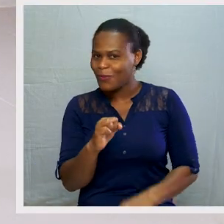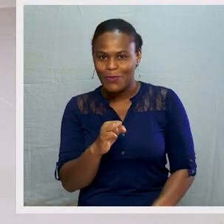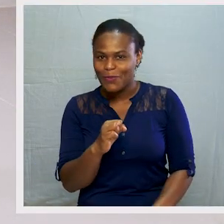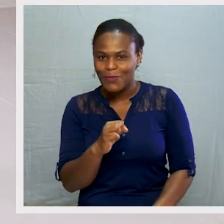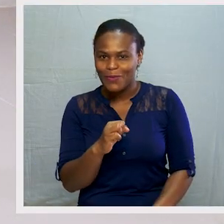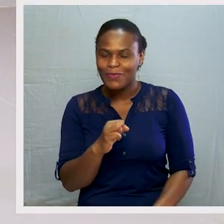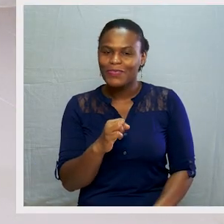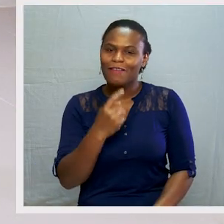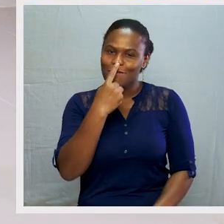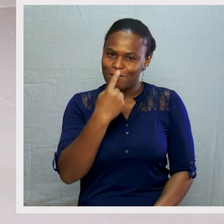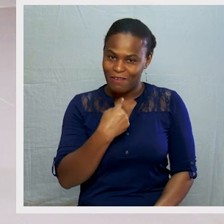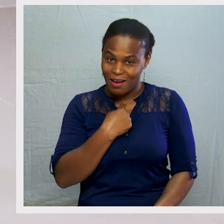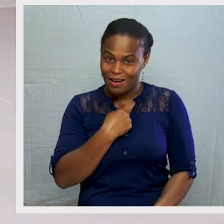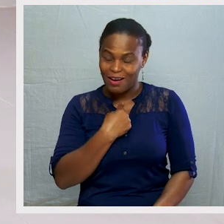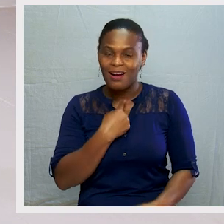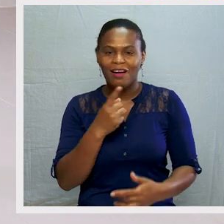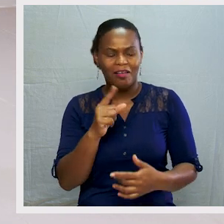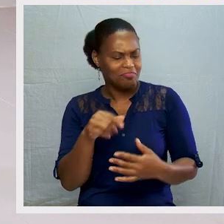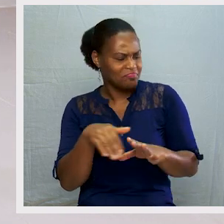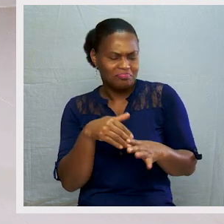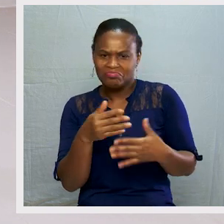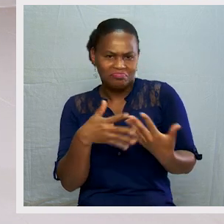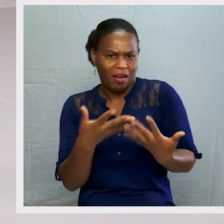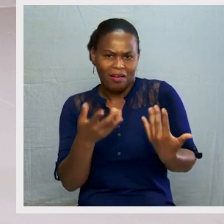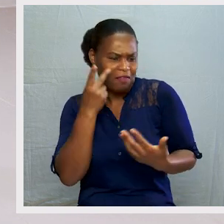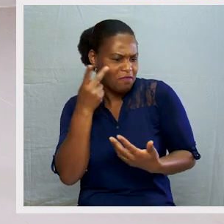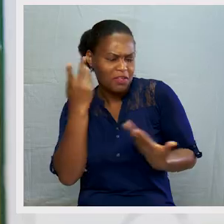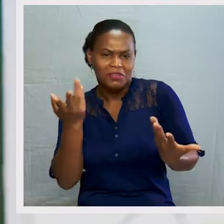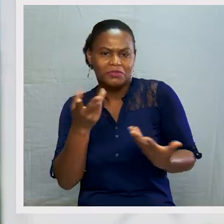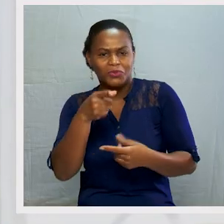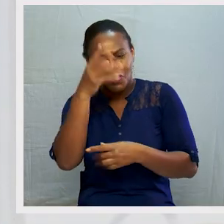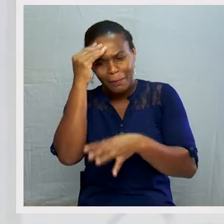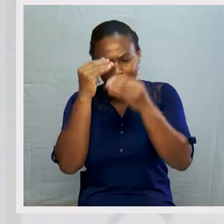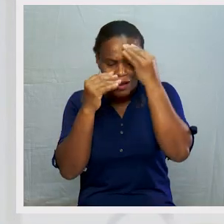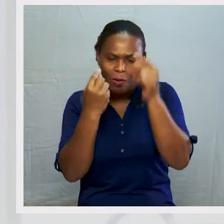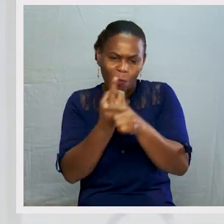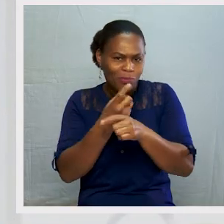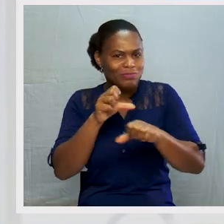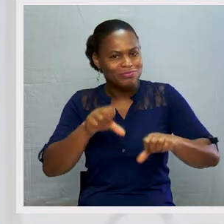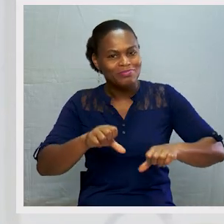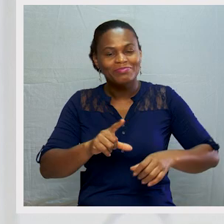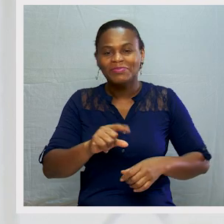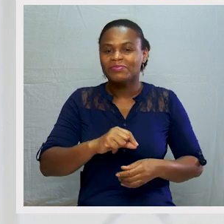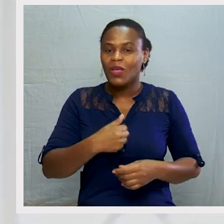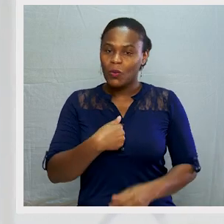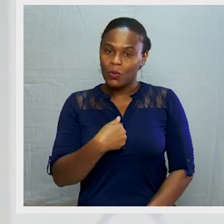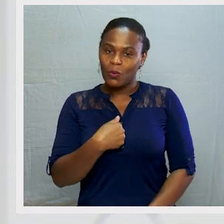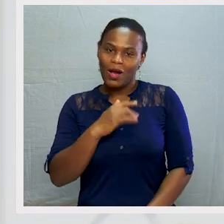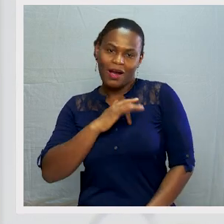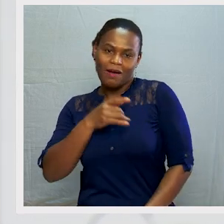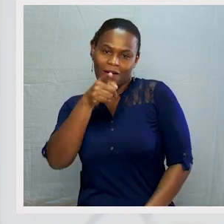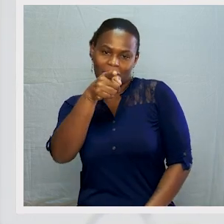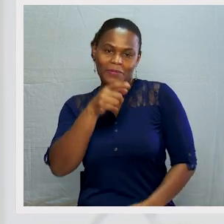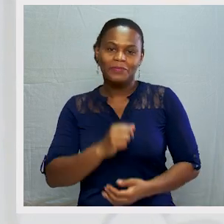Não! Falhar faz parte da vida. Aprenda com os erros. Eu